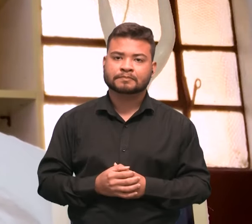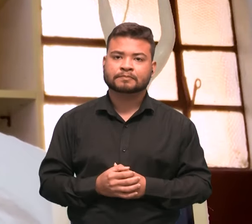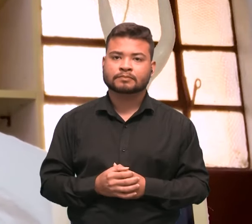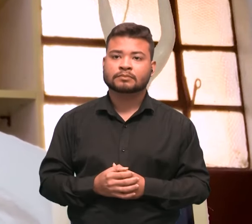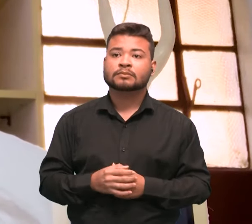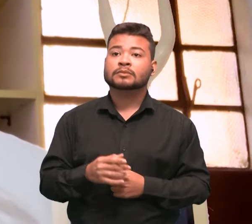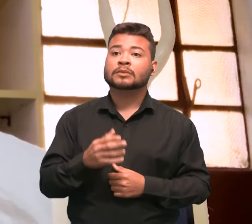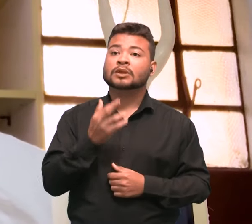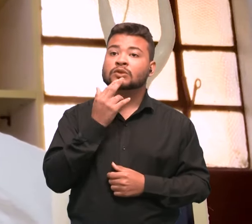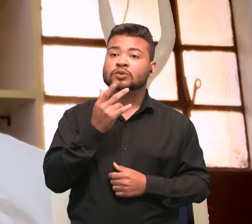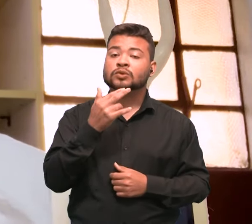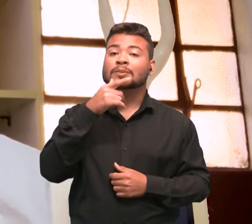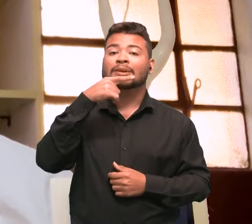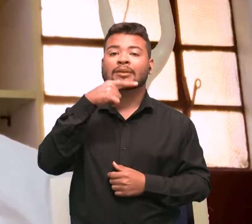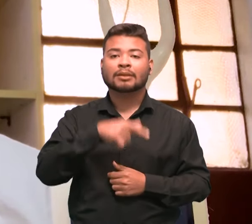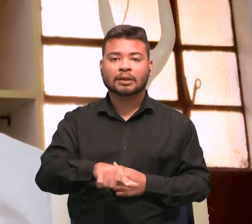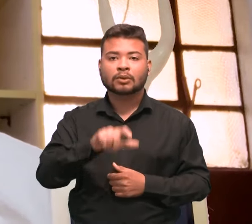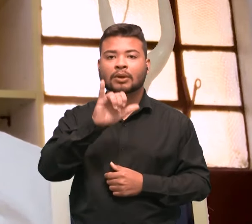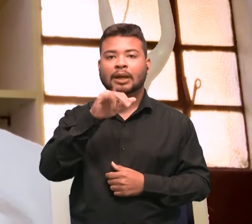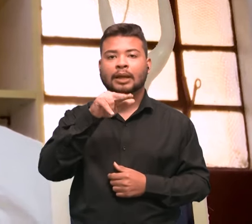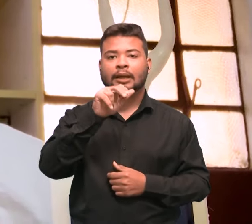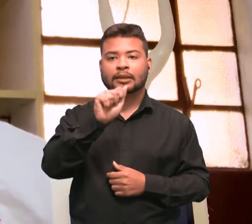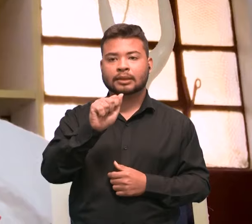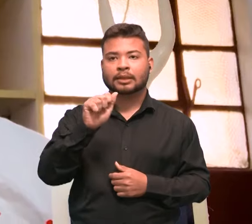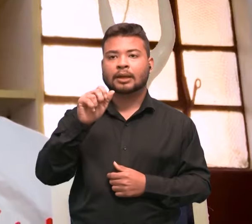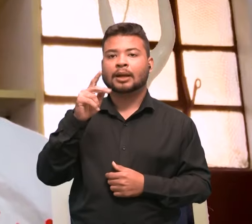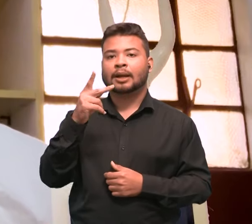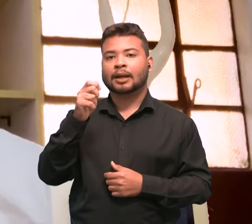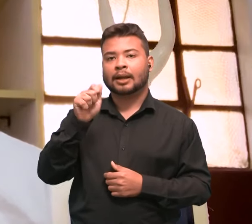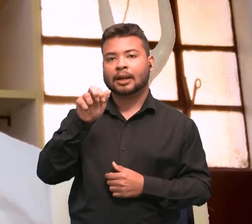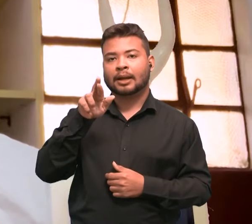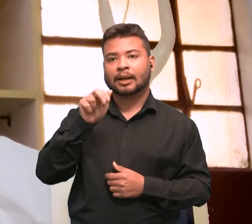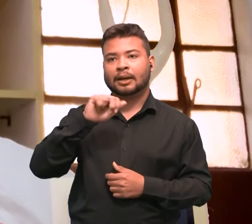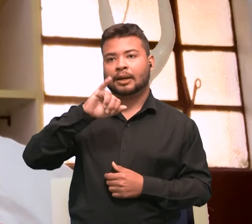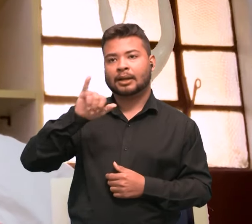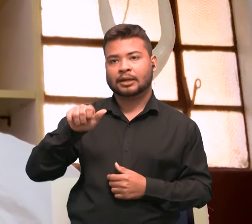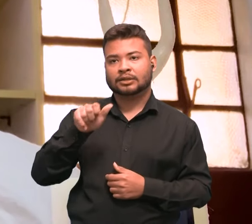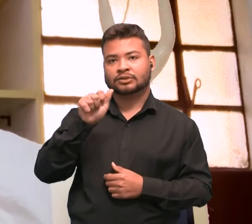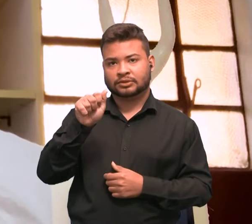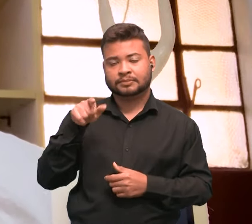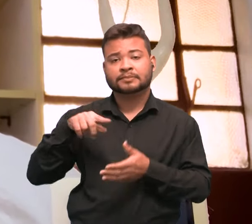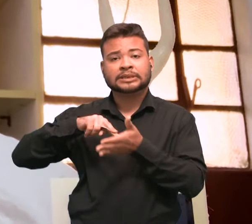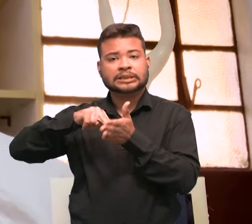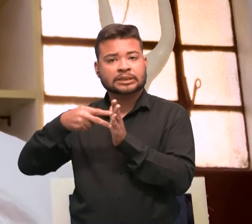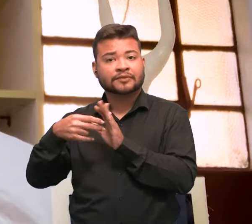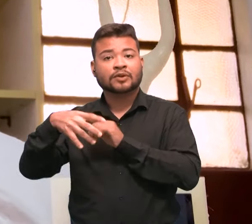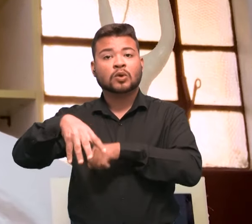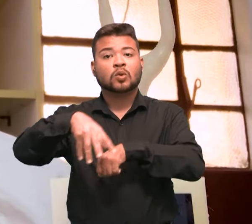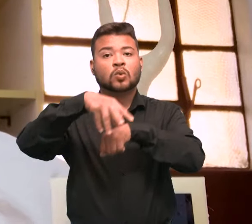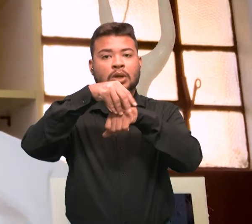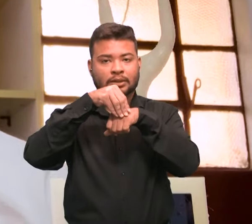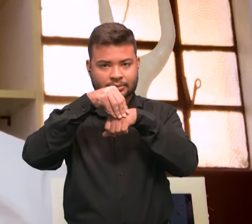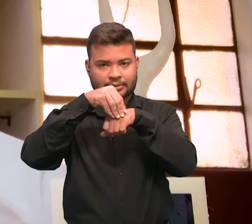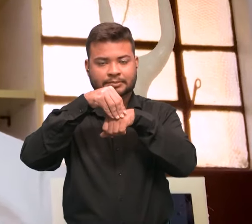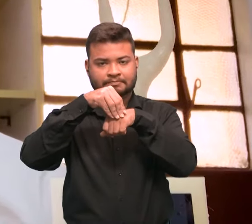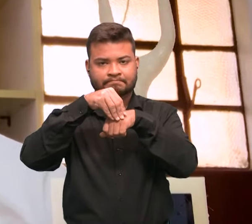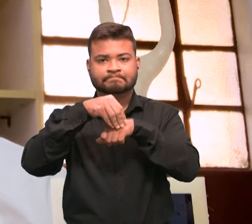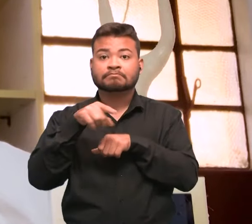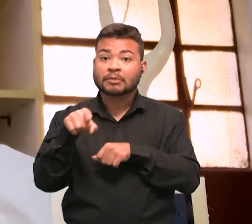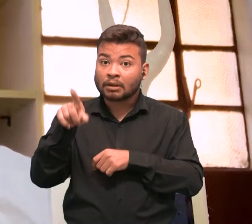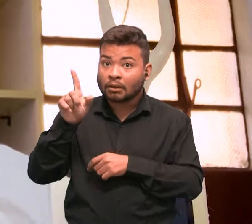língua Inã, Carajá, que significa conhecimento. O filme se trata de um documentário onde eu acompanho a